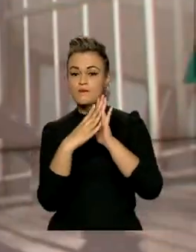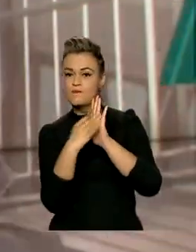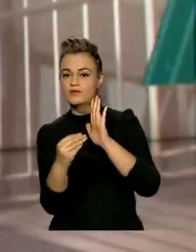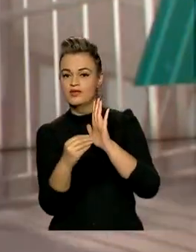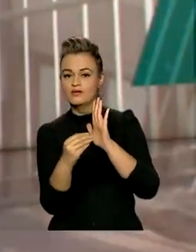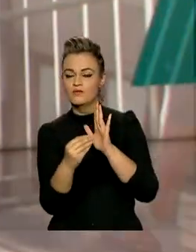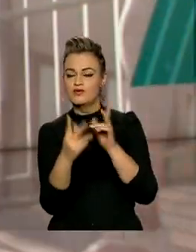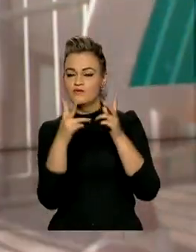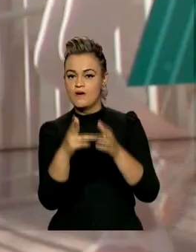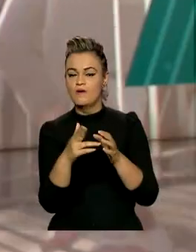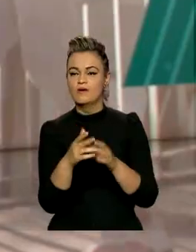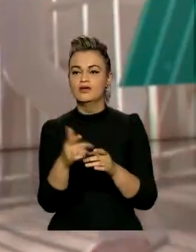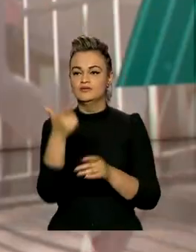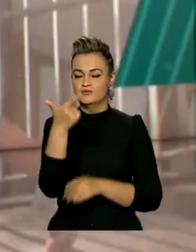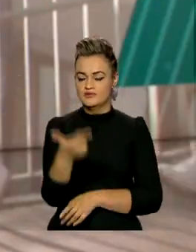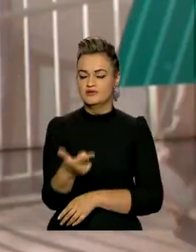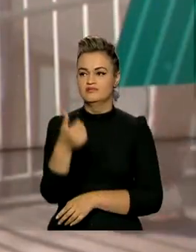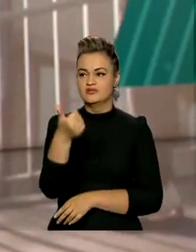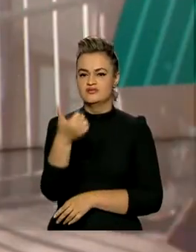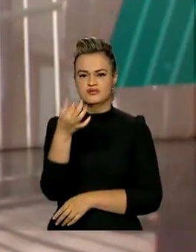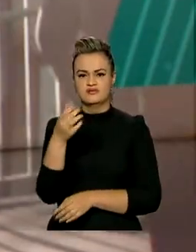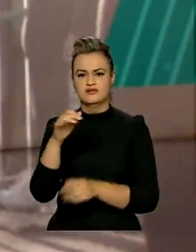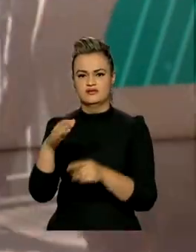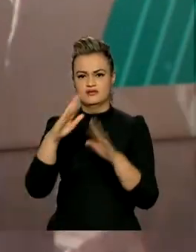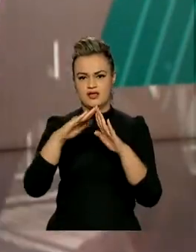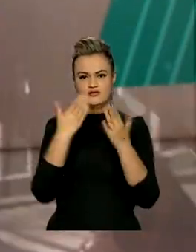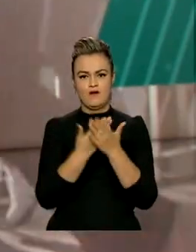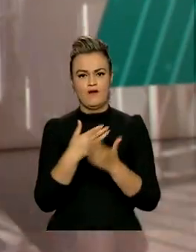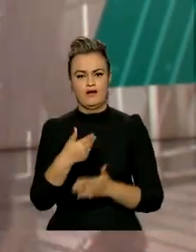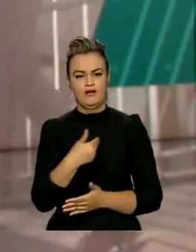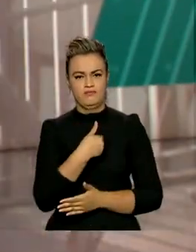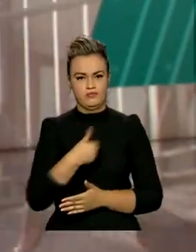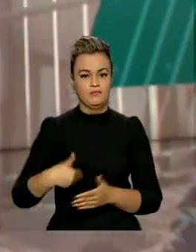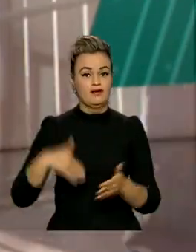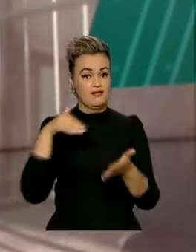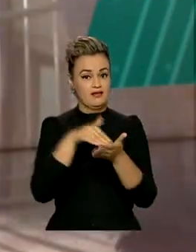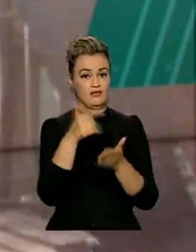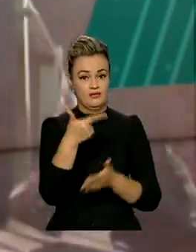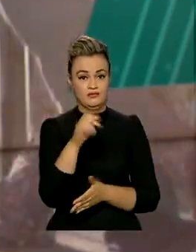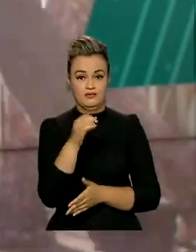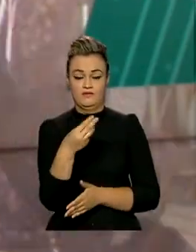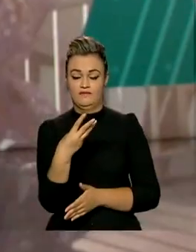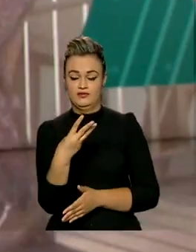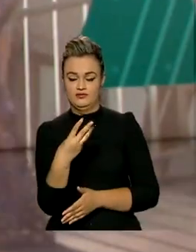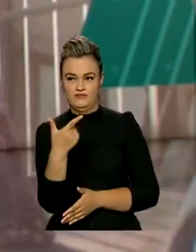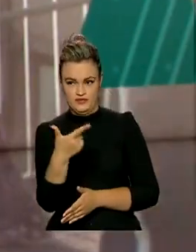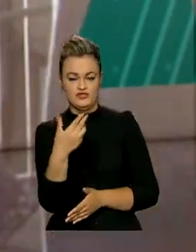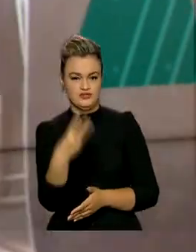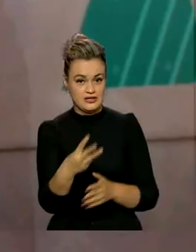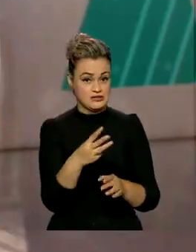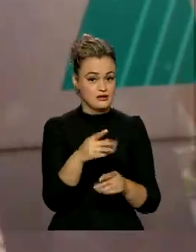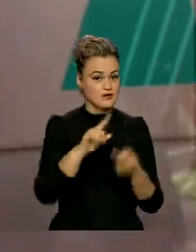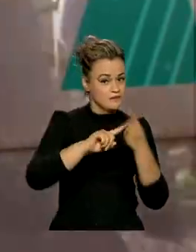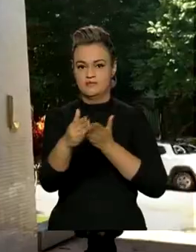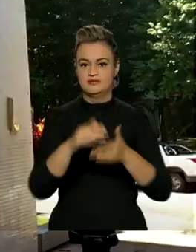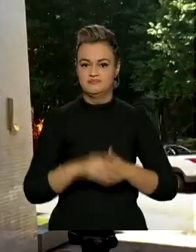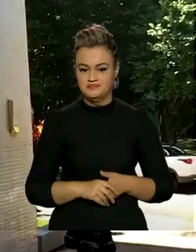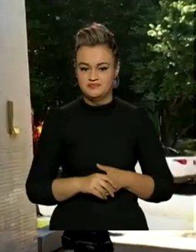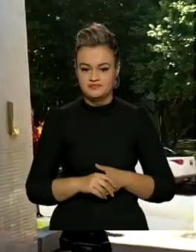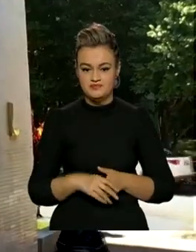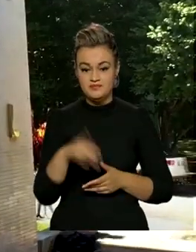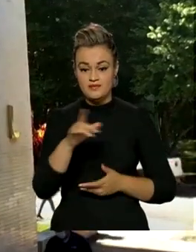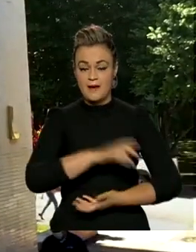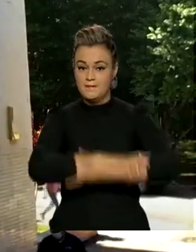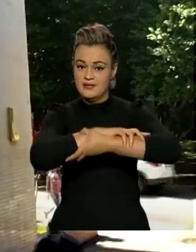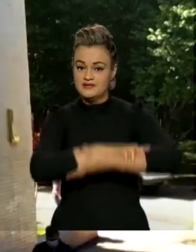em 216 colégios públicos até 2023. Mas o novo método será debatido com a comunidade. A